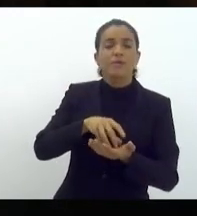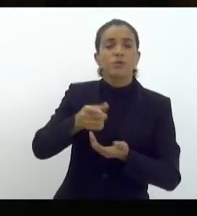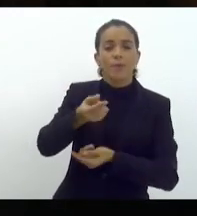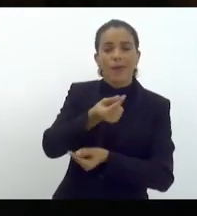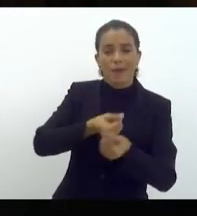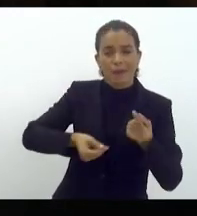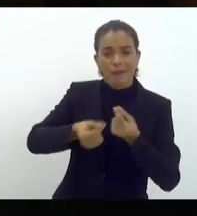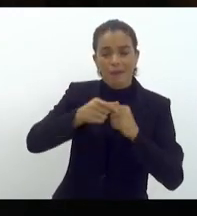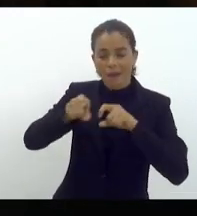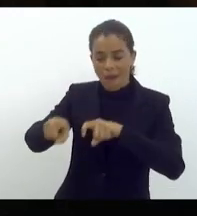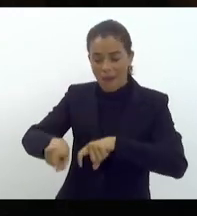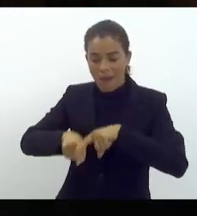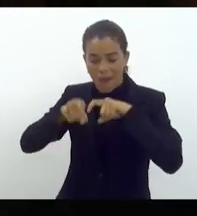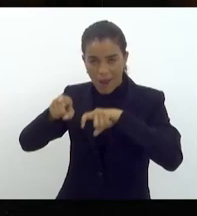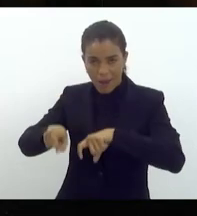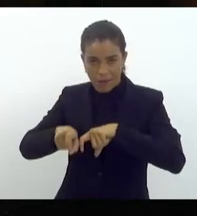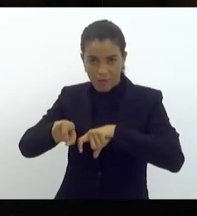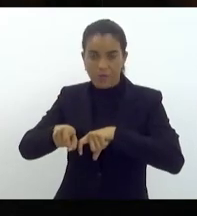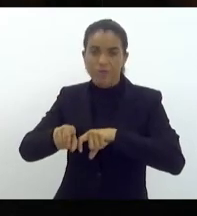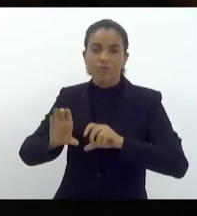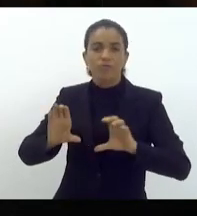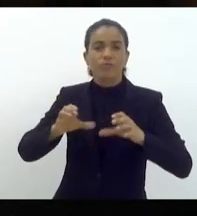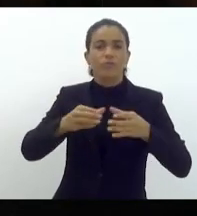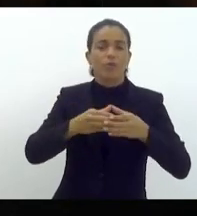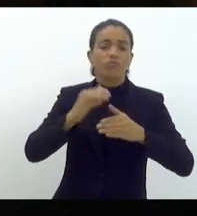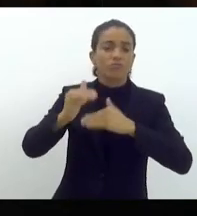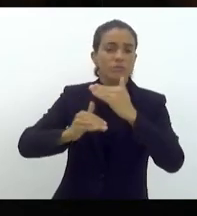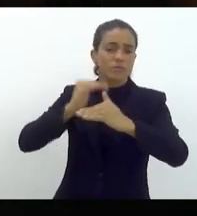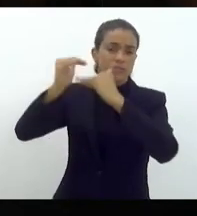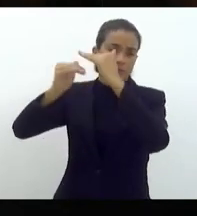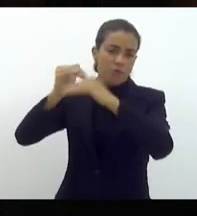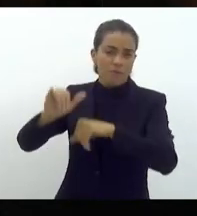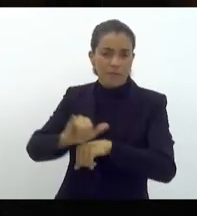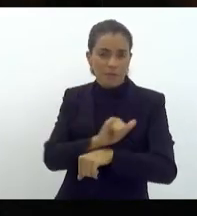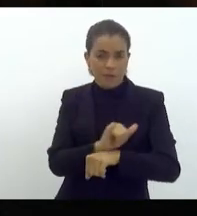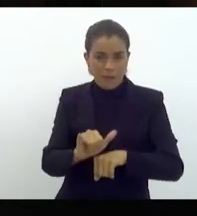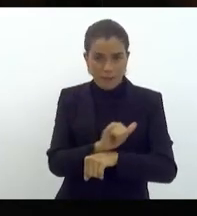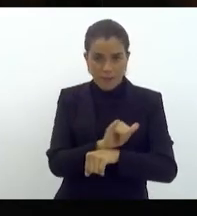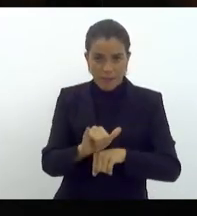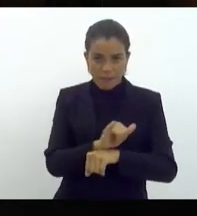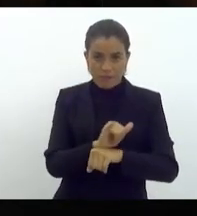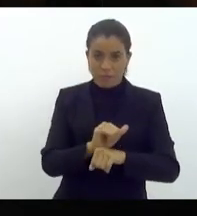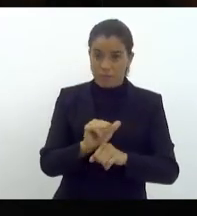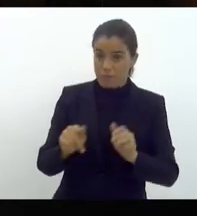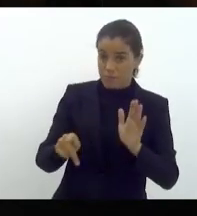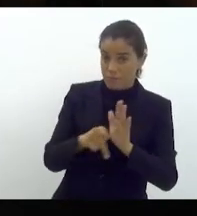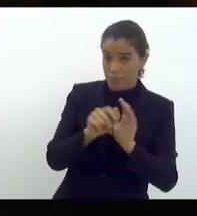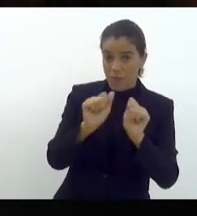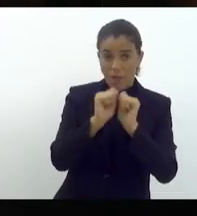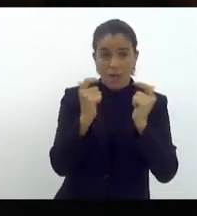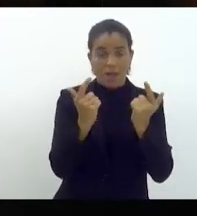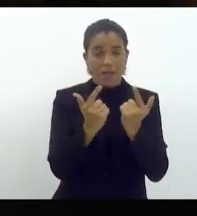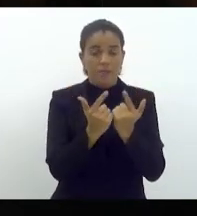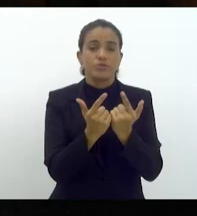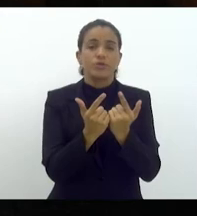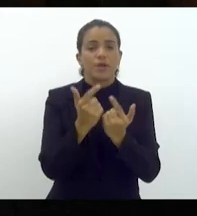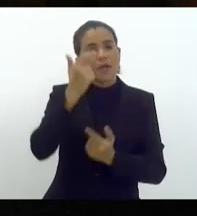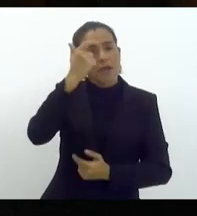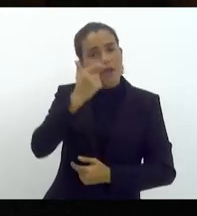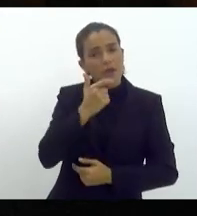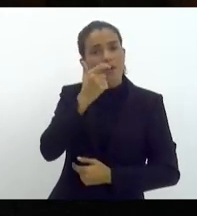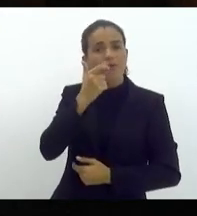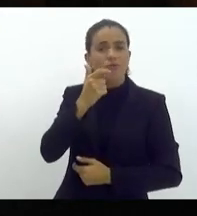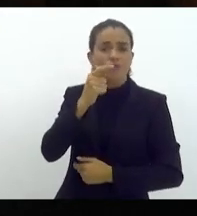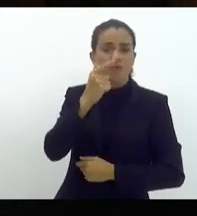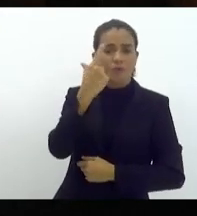do nosso Fórum Permanente de Desenvolvimento Estratégico da ALERJ, a qual foi designada